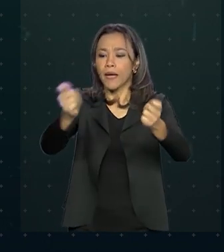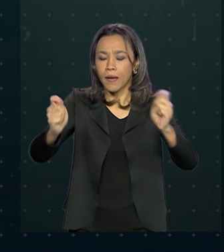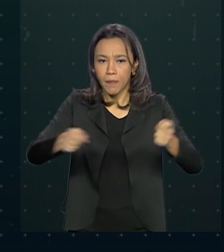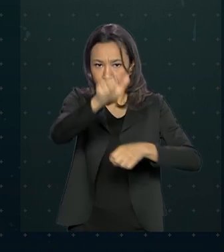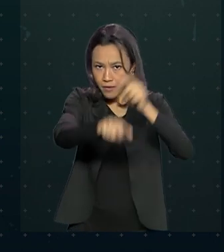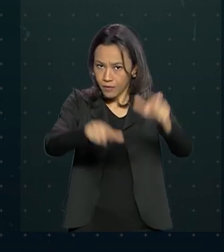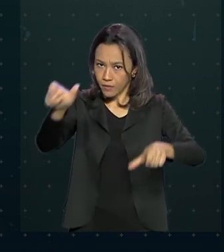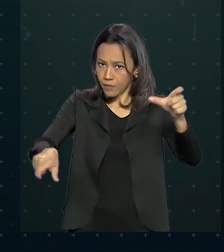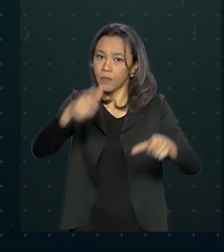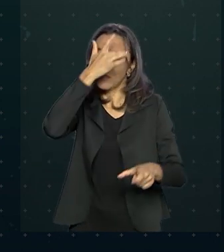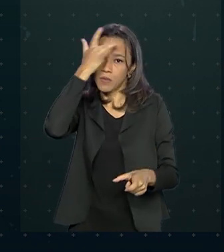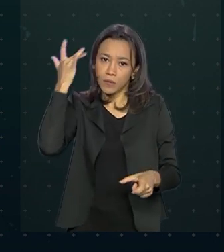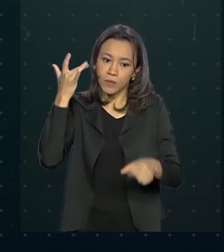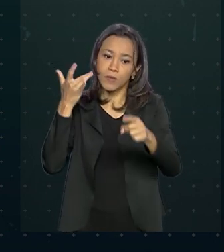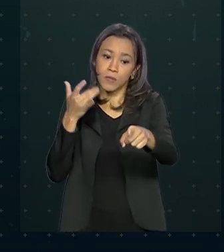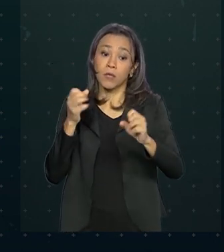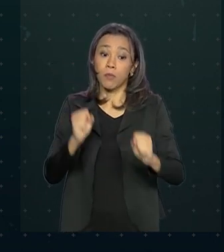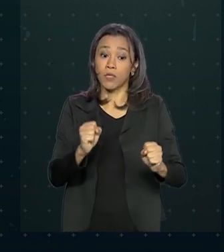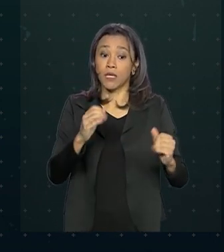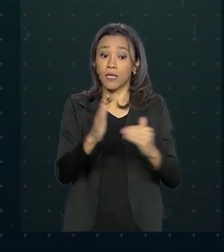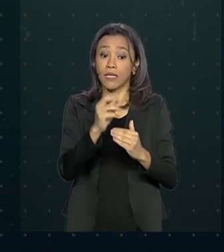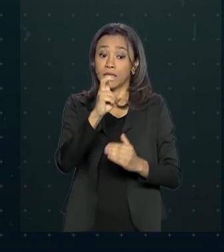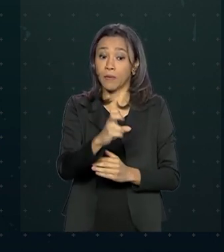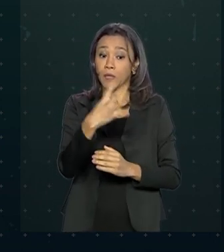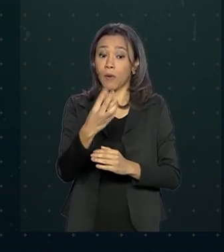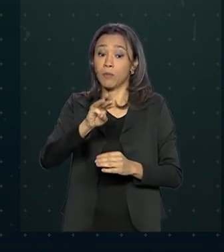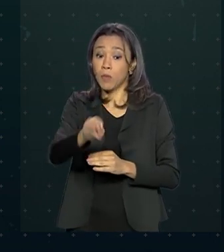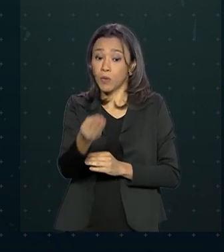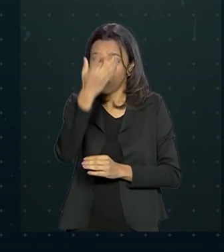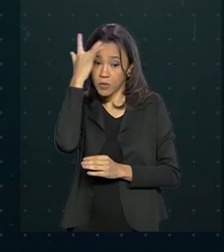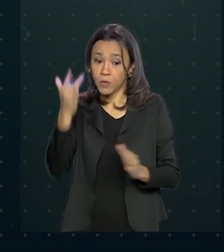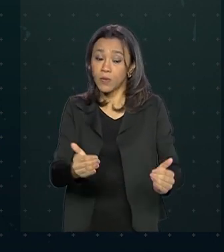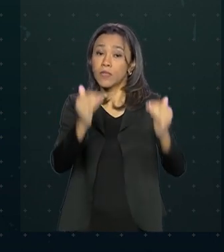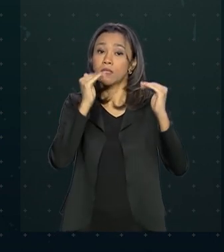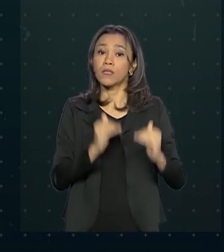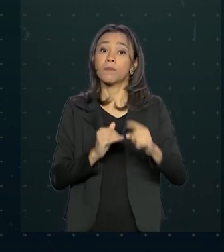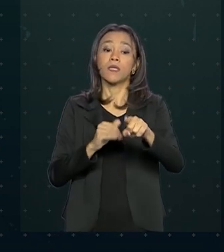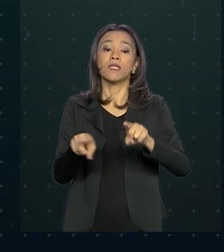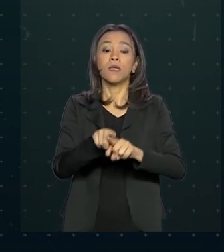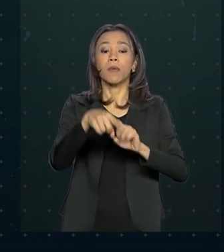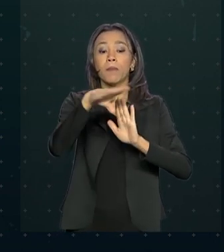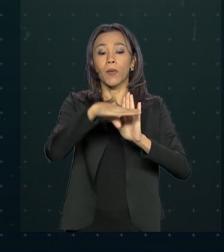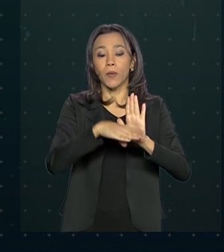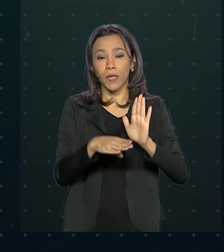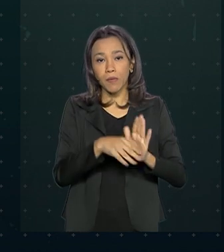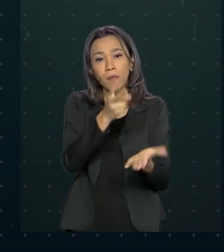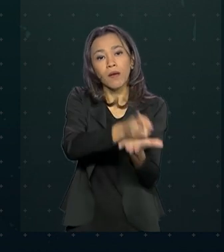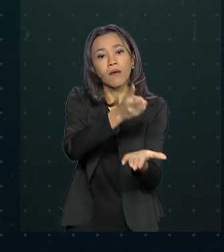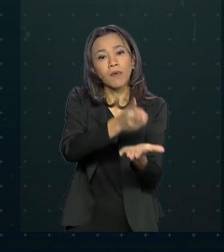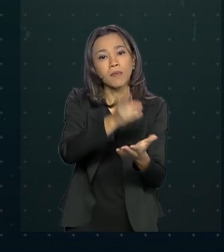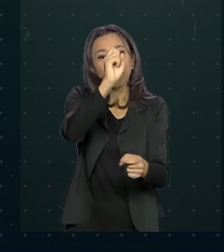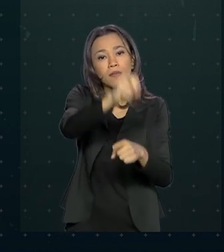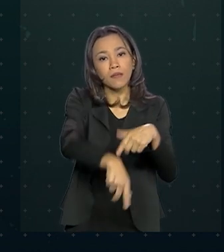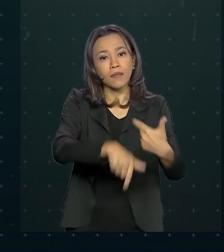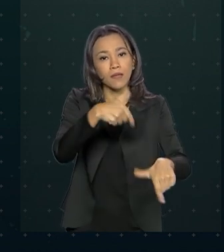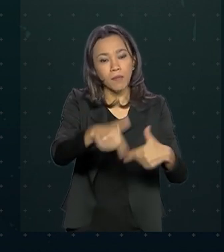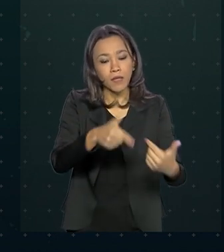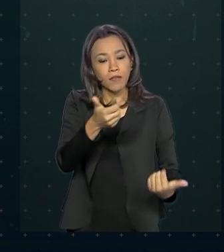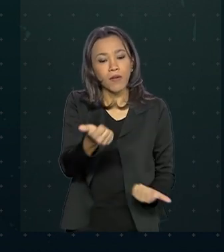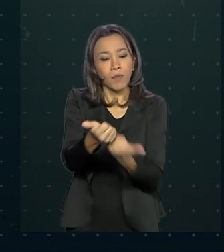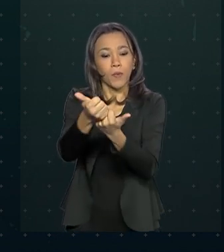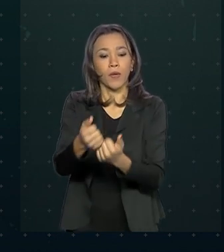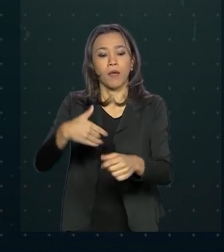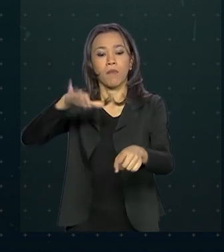que pode chegar a 54 milhões de brasileiros, e para programa de manutenção de empregos, que beneficia mais de 24